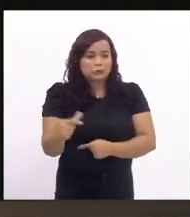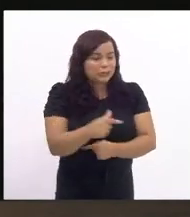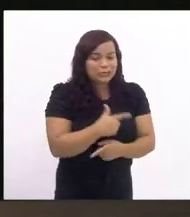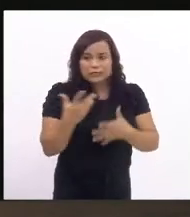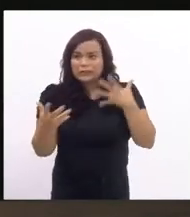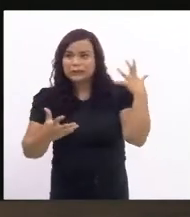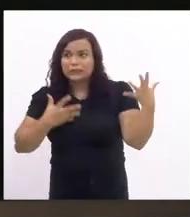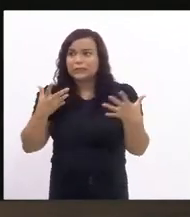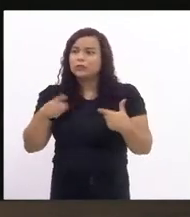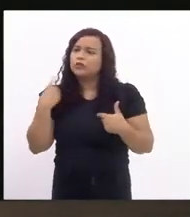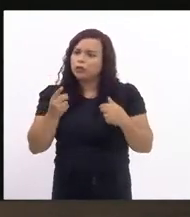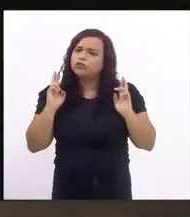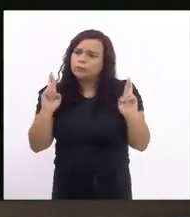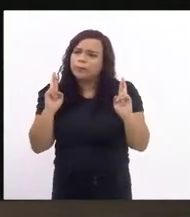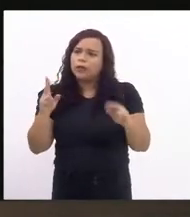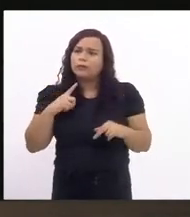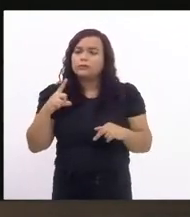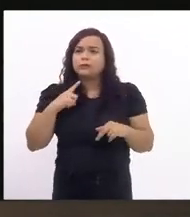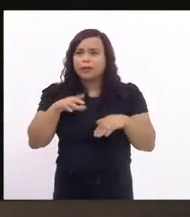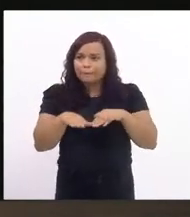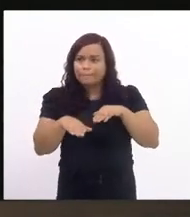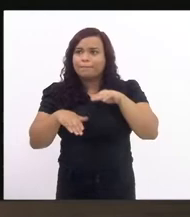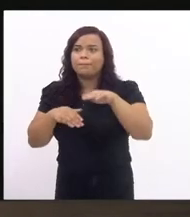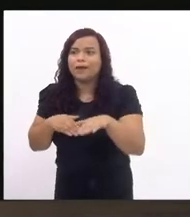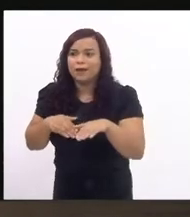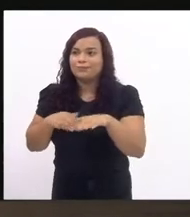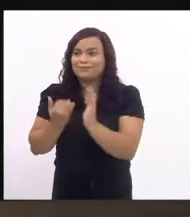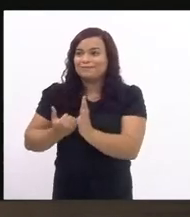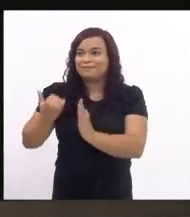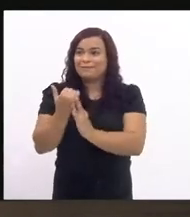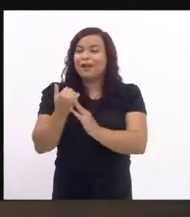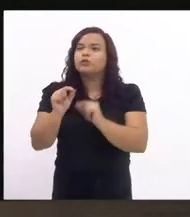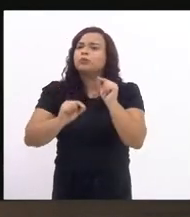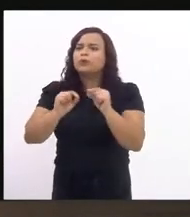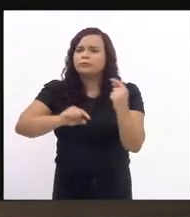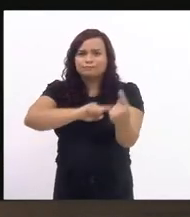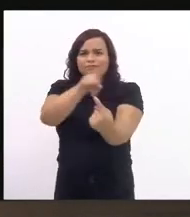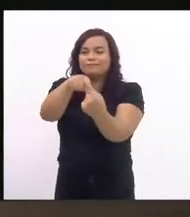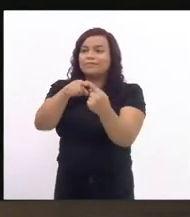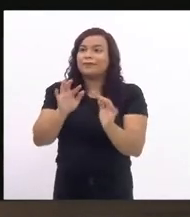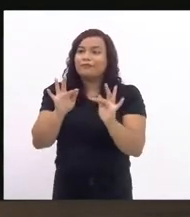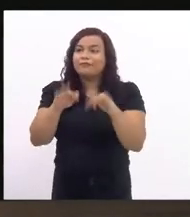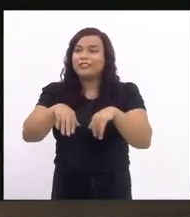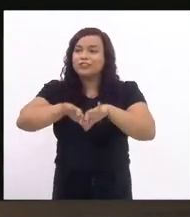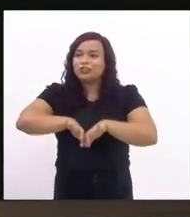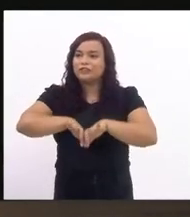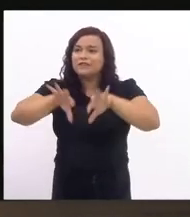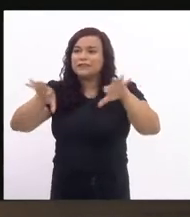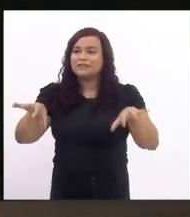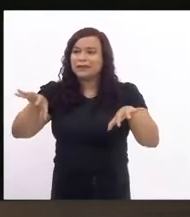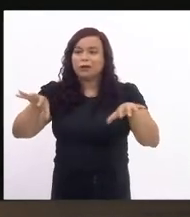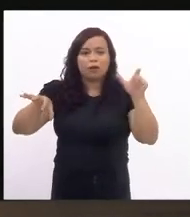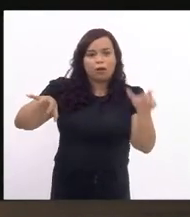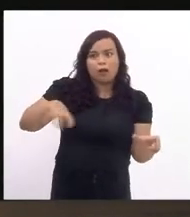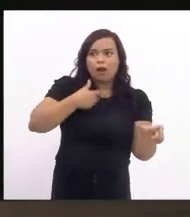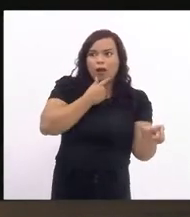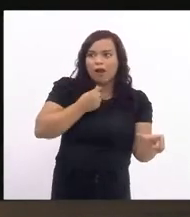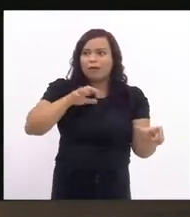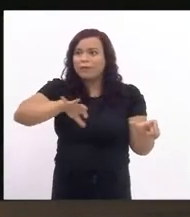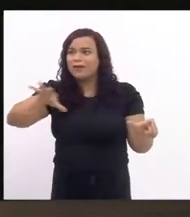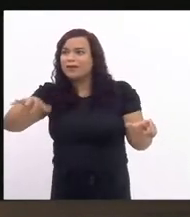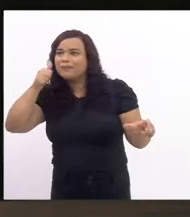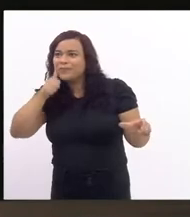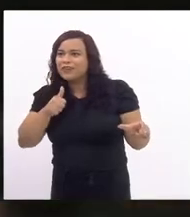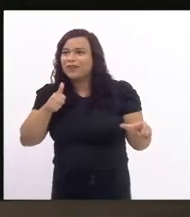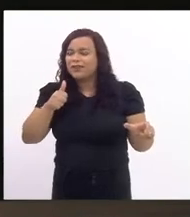para que seja mais um passo em direção ao fim da divisão sexual do trabalho que entrega e